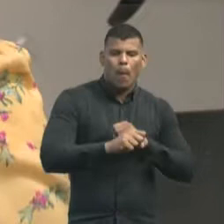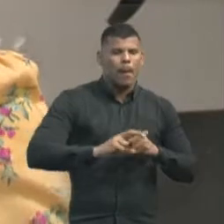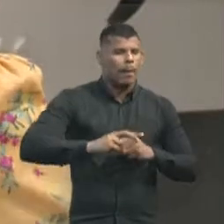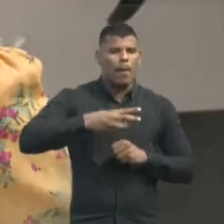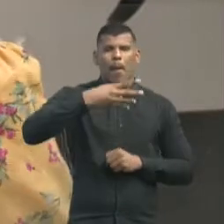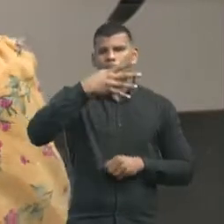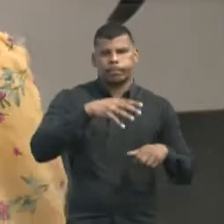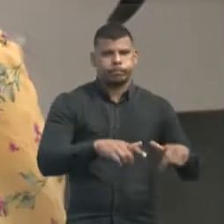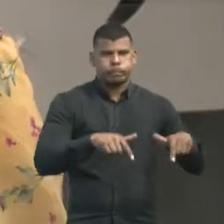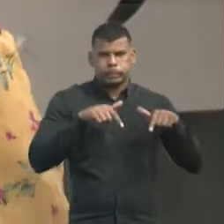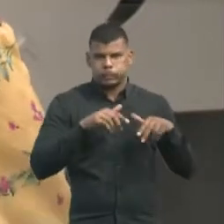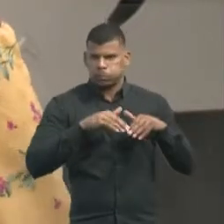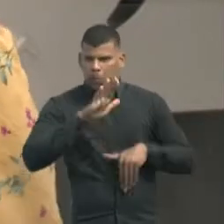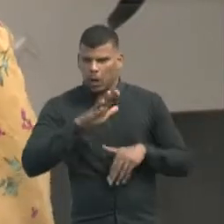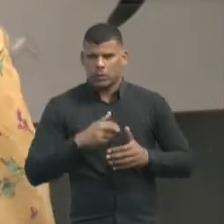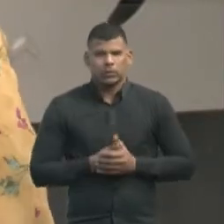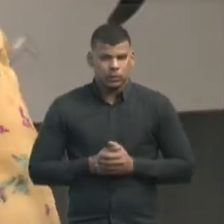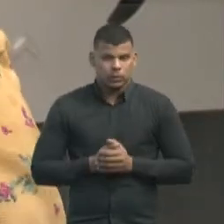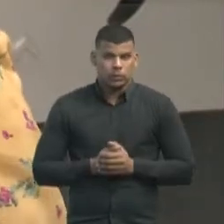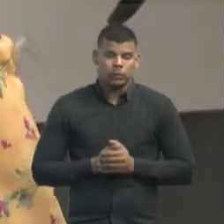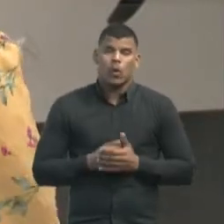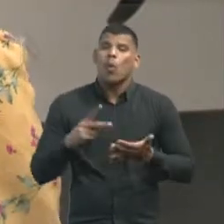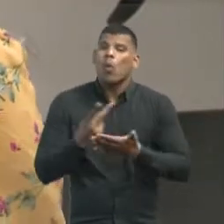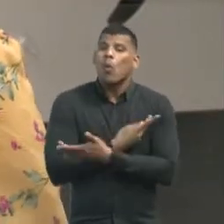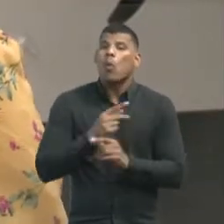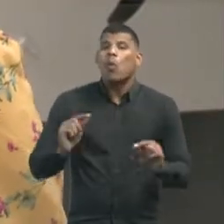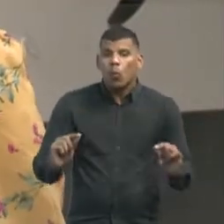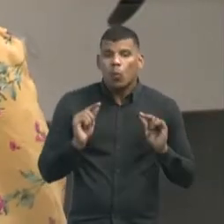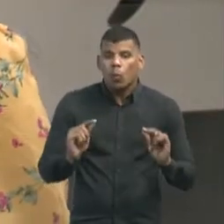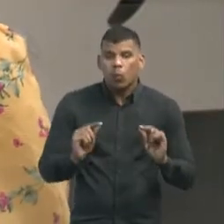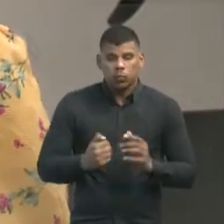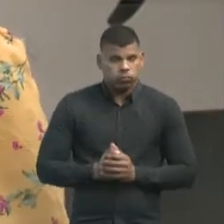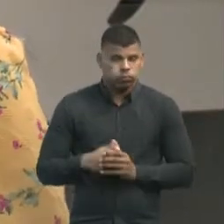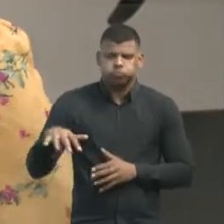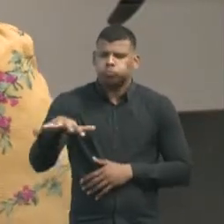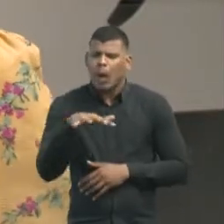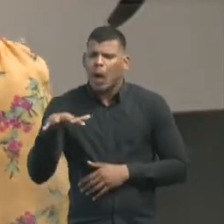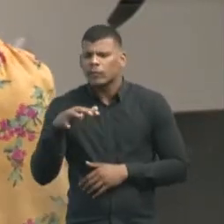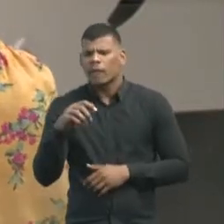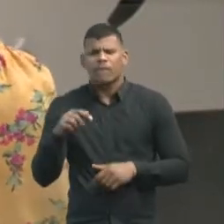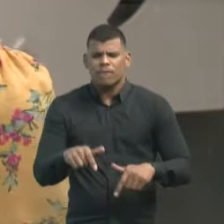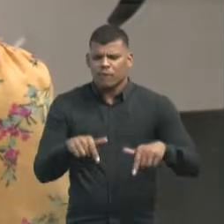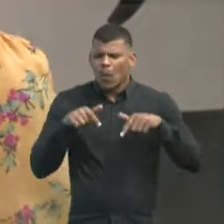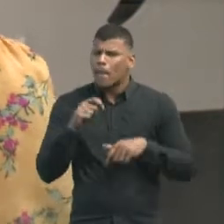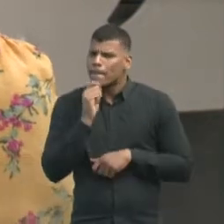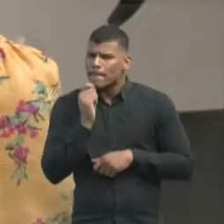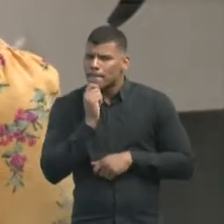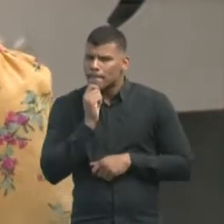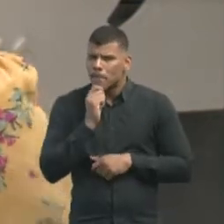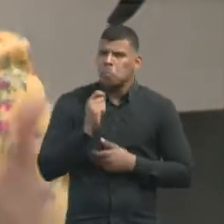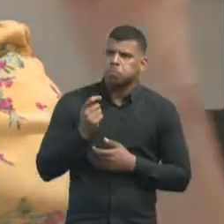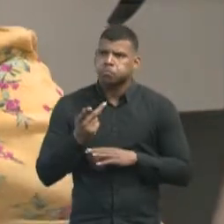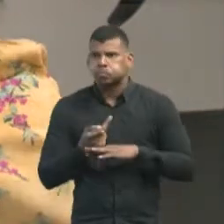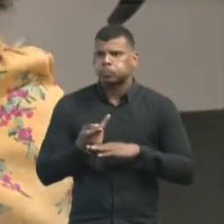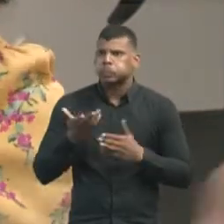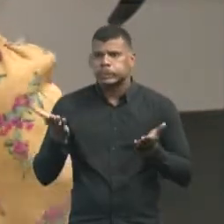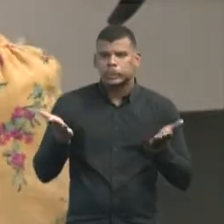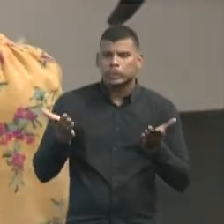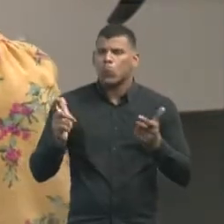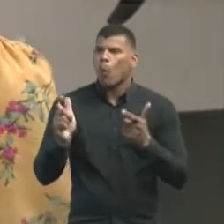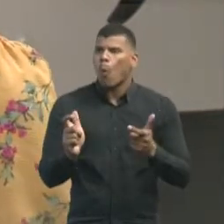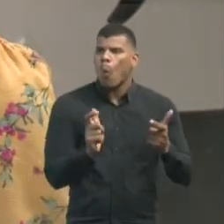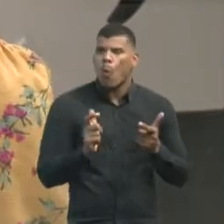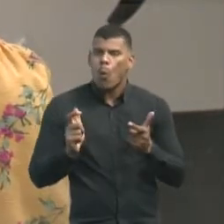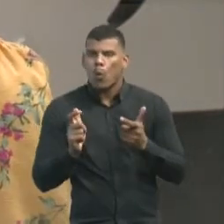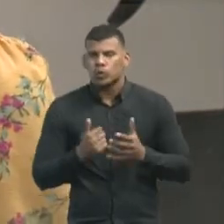escolaridade um pouco maior e fica aquele meio que ainda não conseguiu alcançar esse nível, ele fica sem poder alcançar